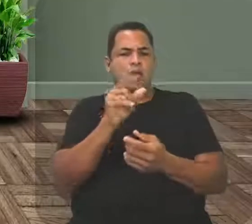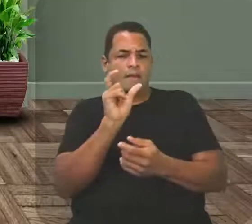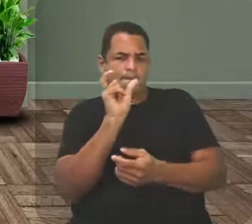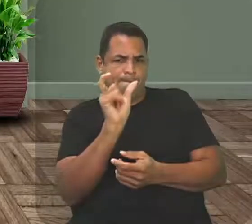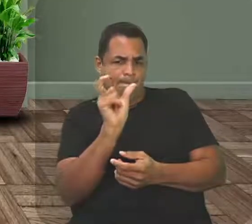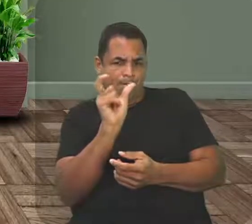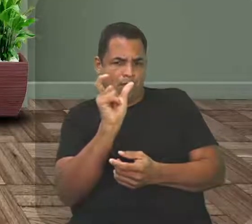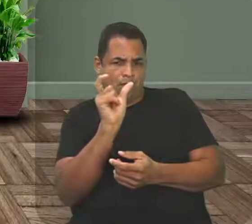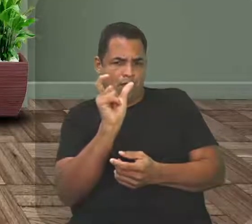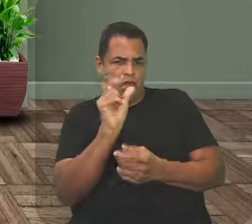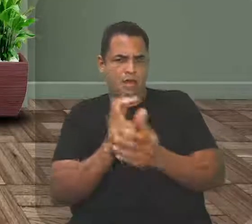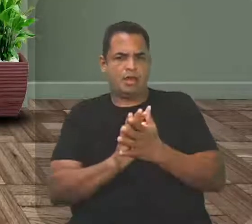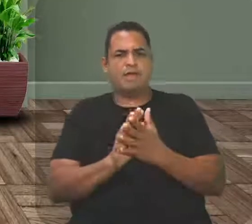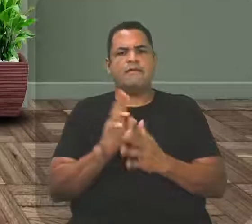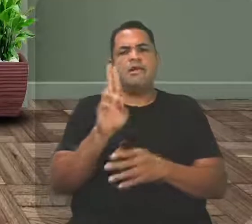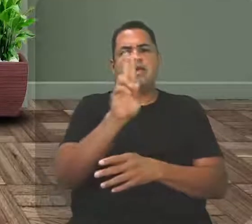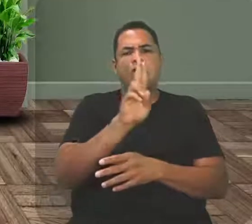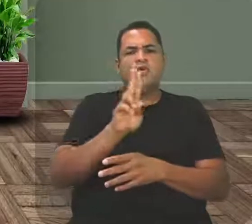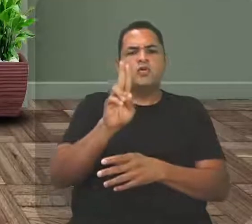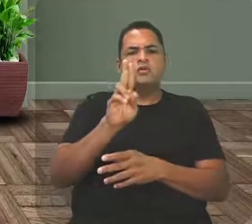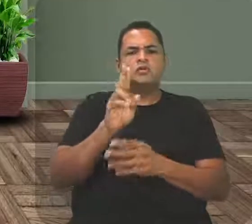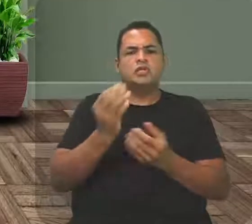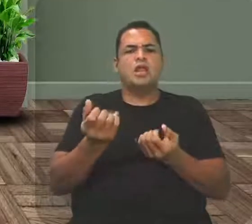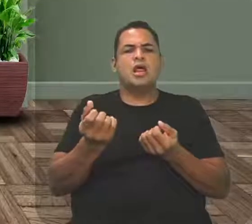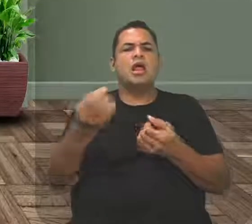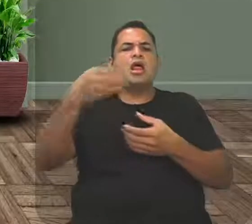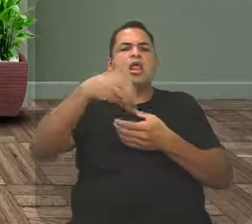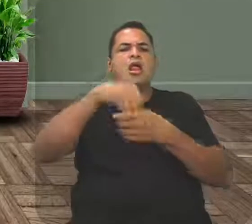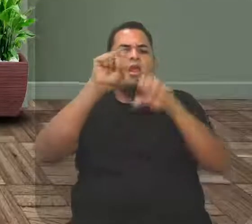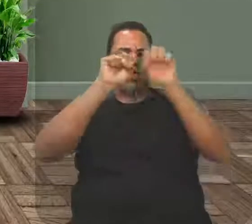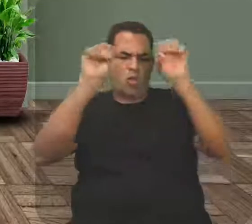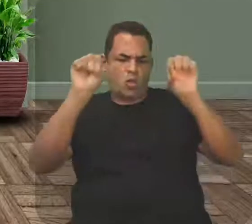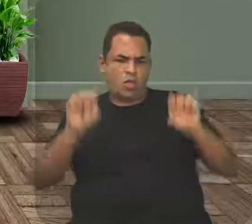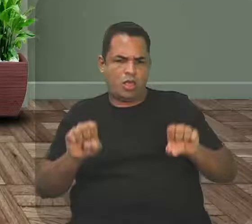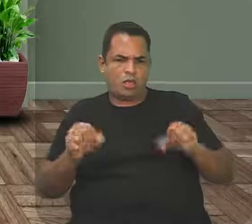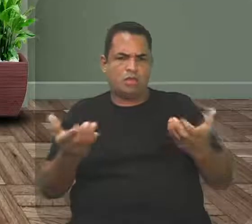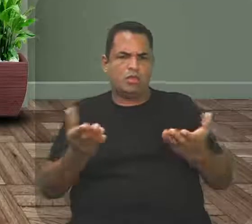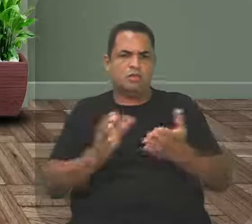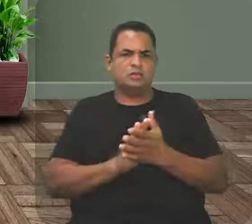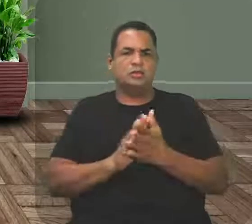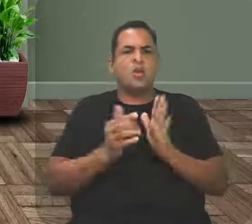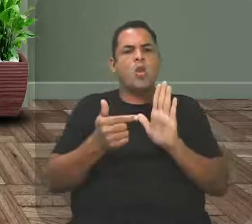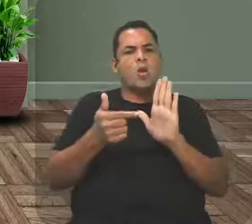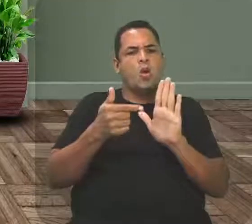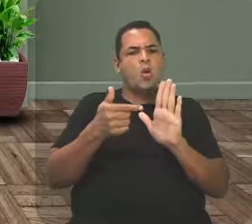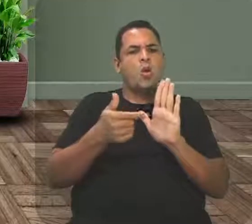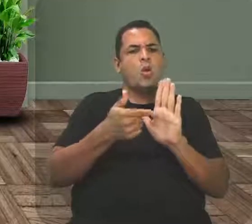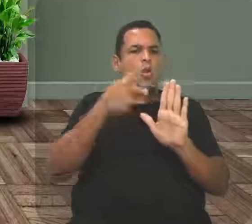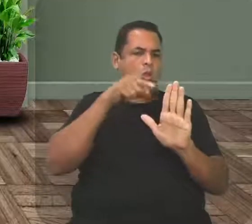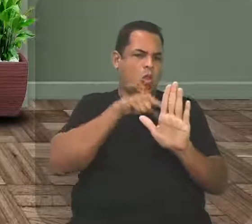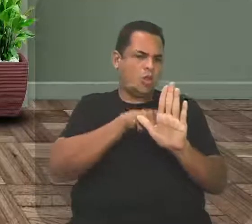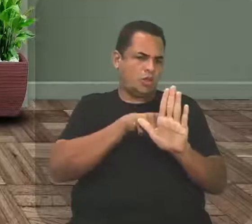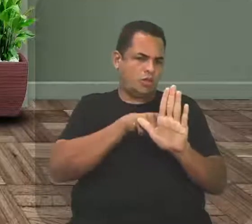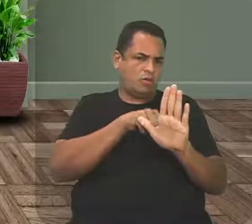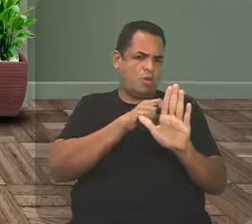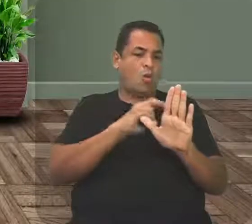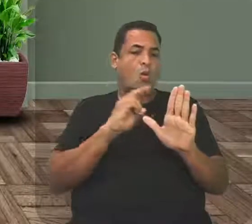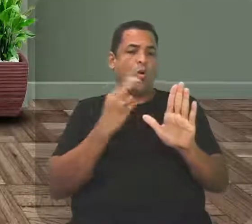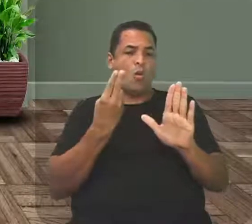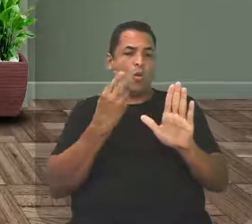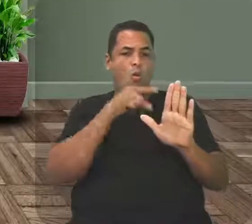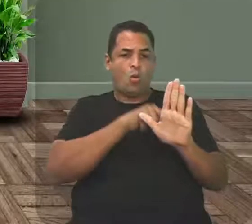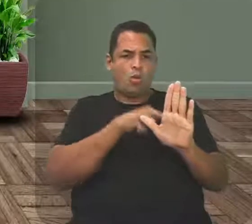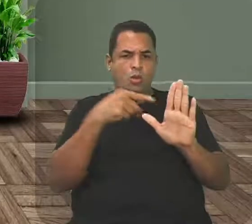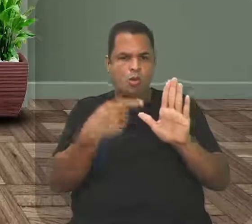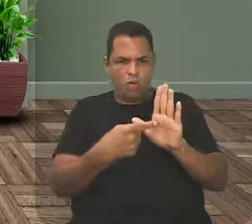está empregado naquela estrutura como sentido denotativo ou conotativo, você precisa entender